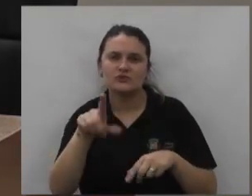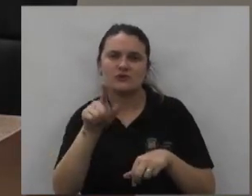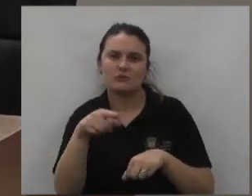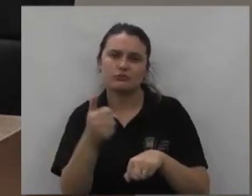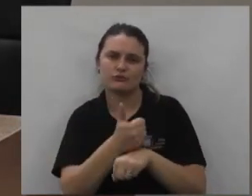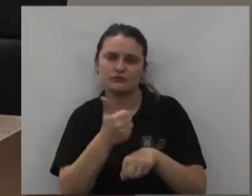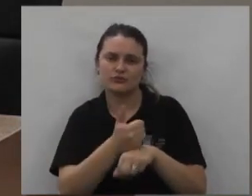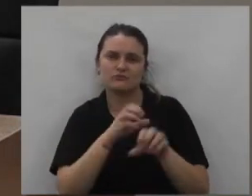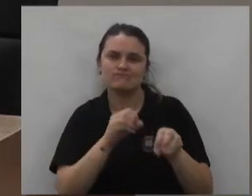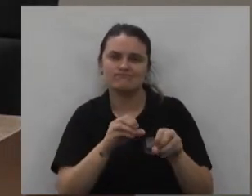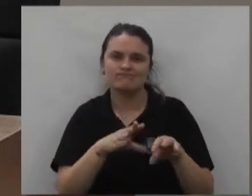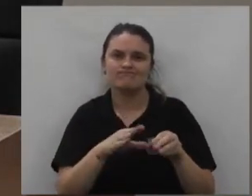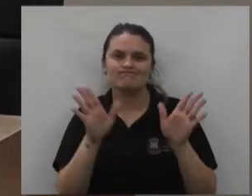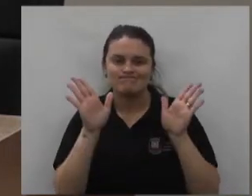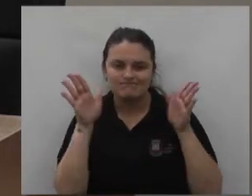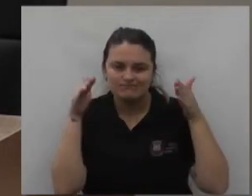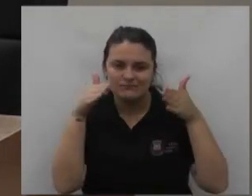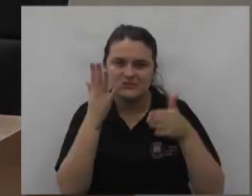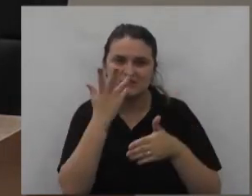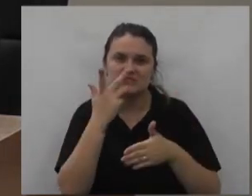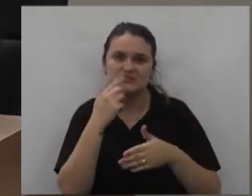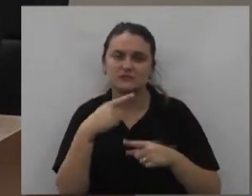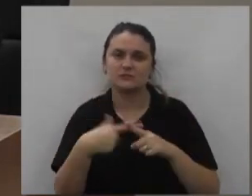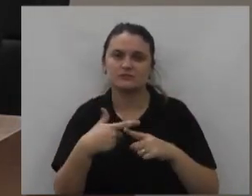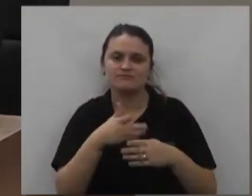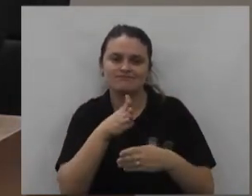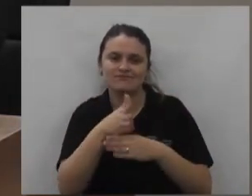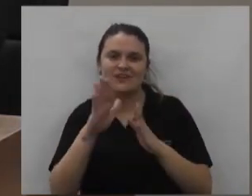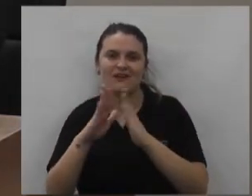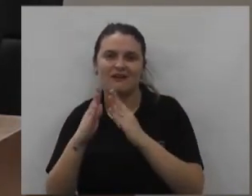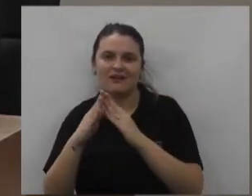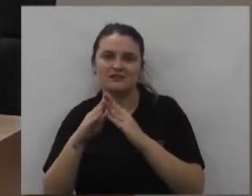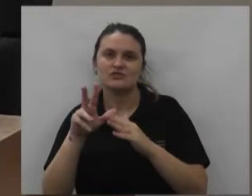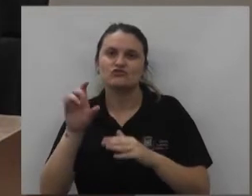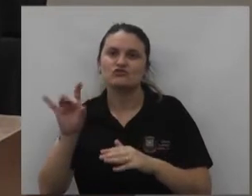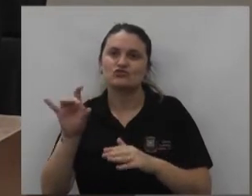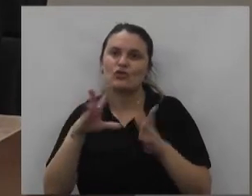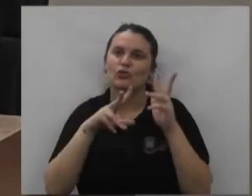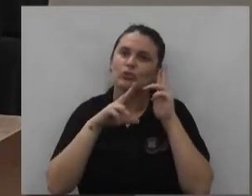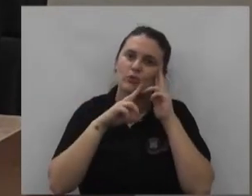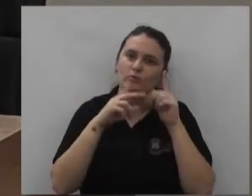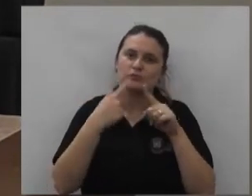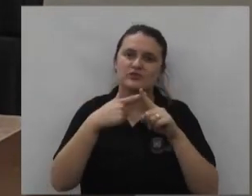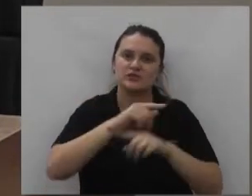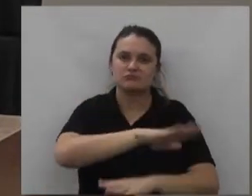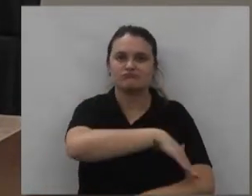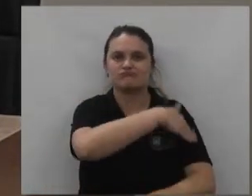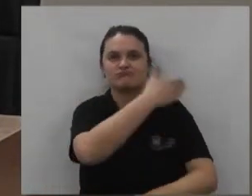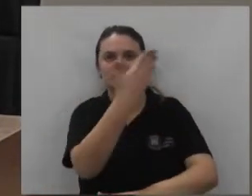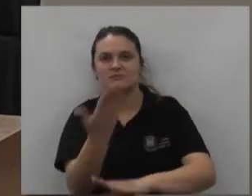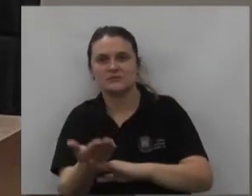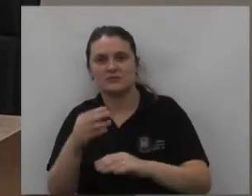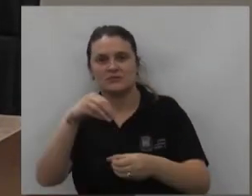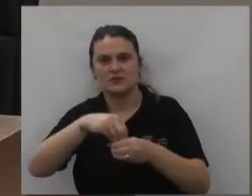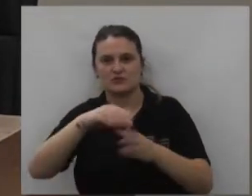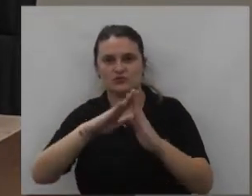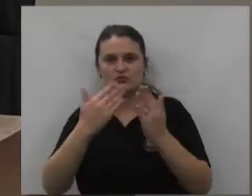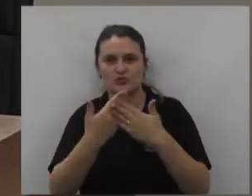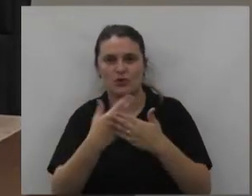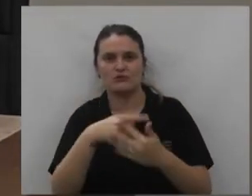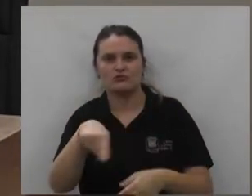profissionais dedicam a essas crianças a criança passa ela vai para casa praticamente dormir porque ela passa o dia todo com vocês e a